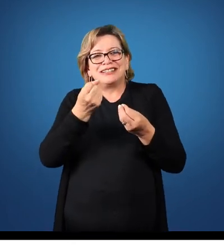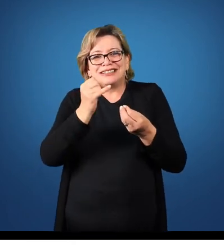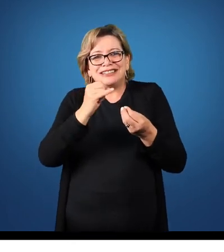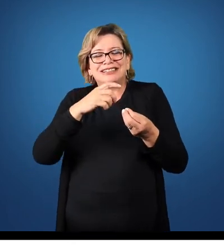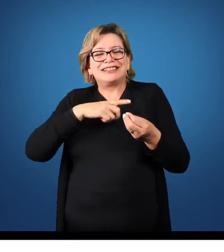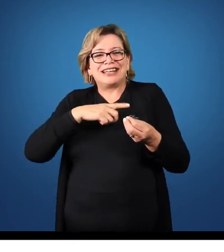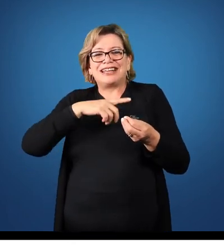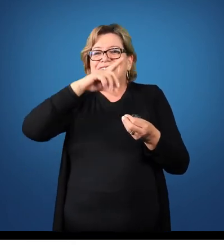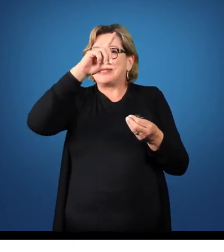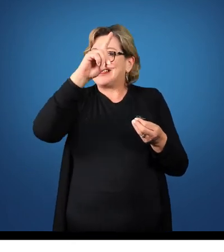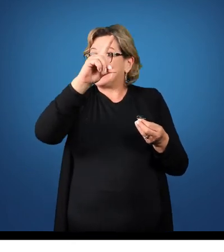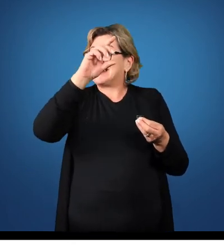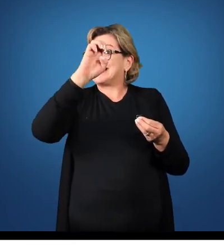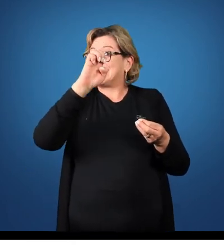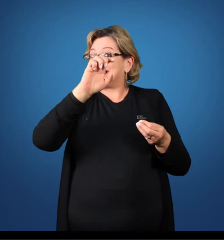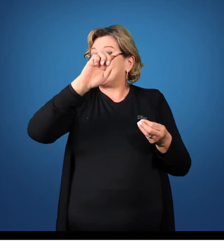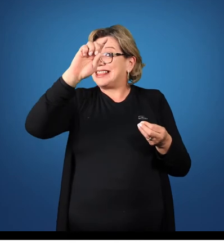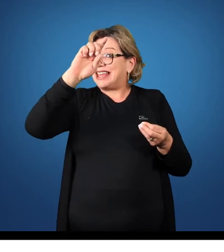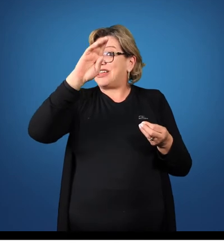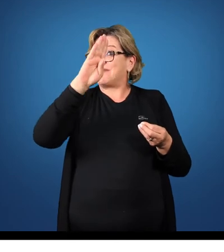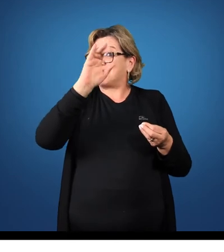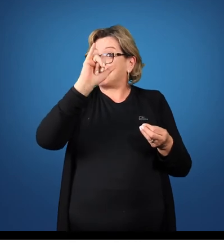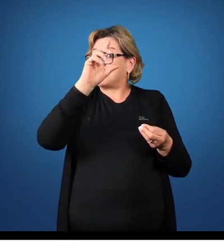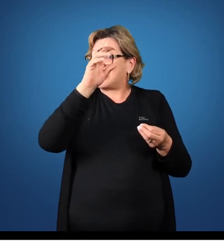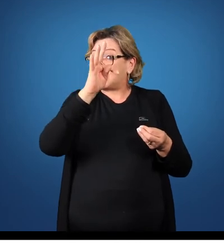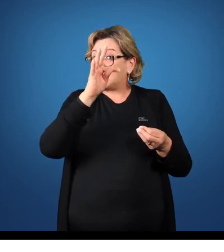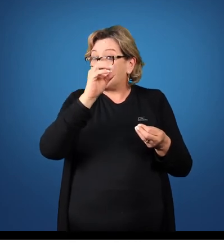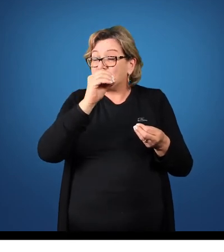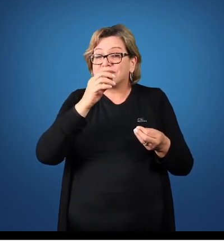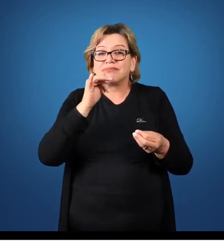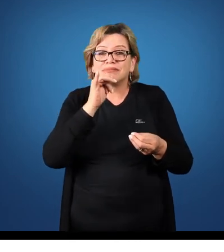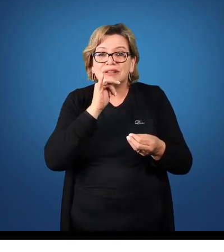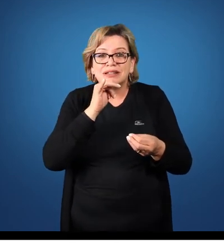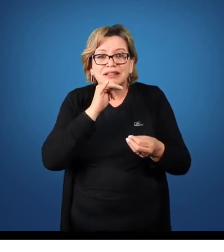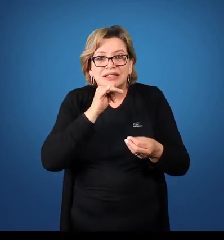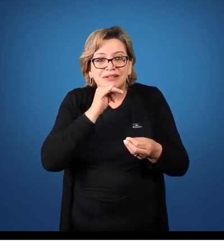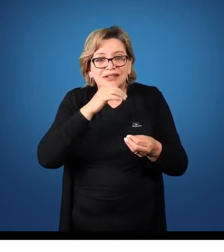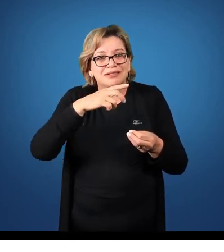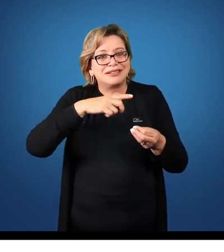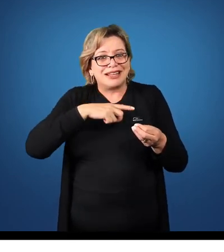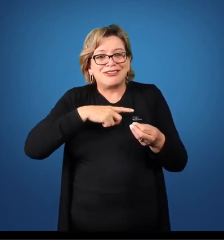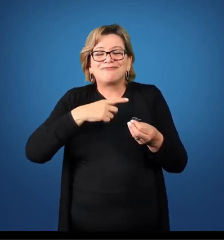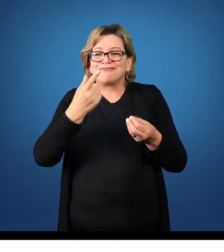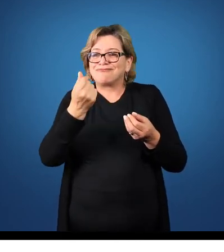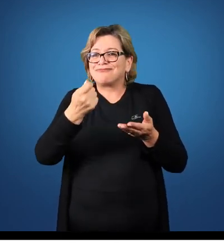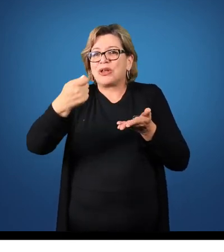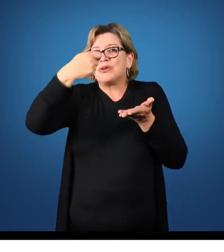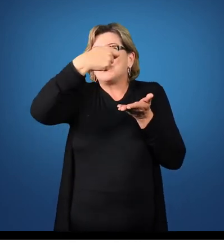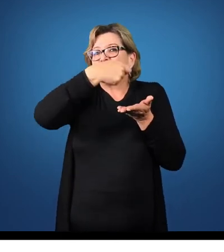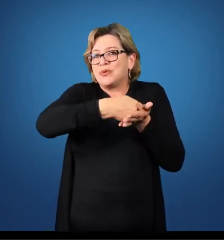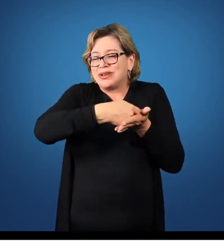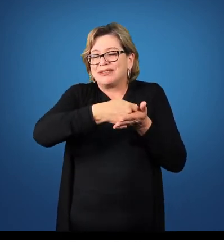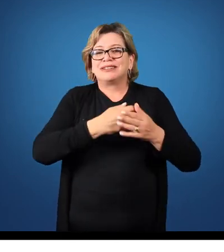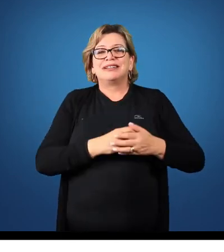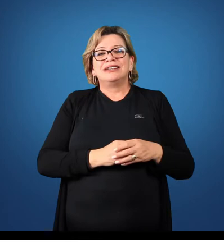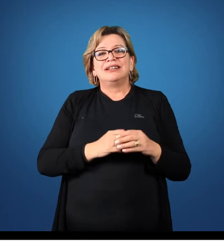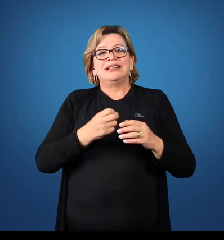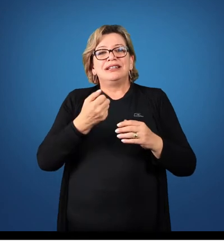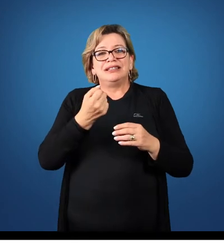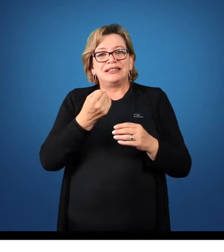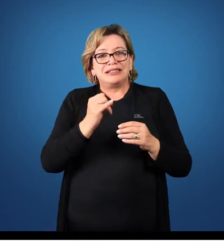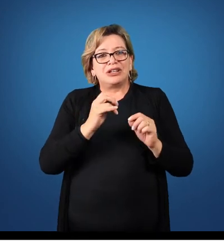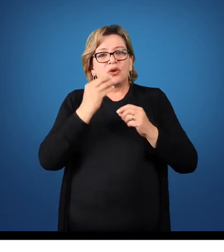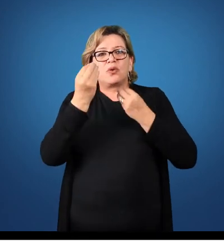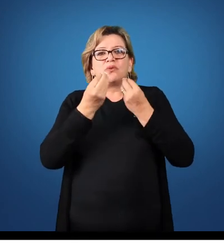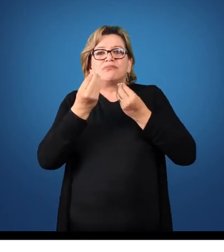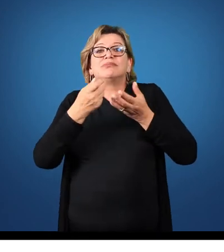tenho um débito na minha conta caixa, por exemplo, eu estou tendo uma entrada de recurso. Da onde